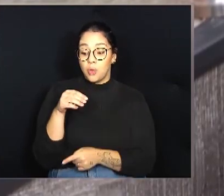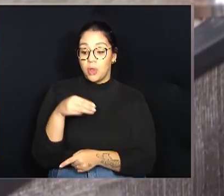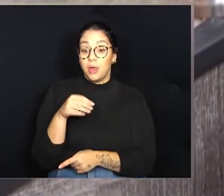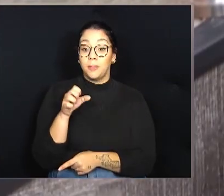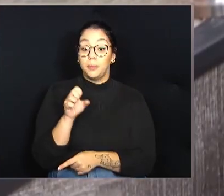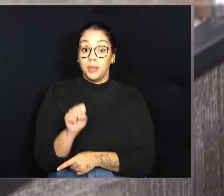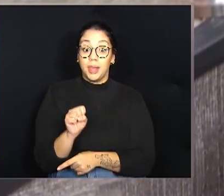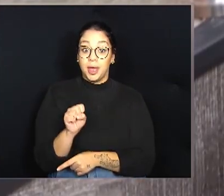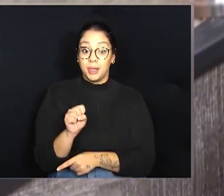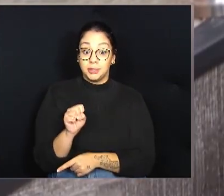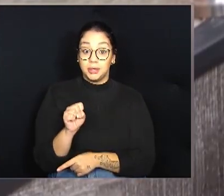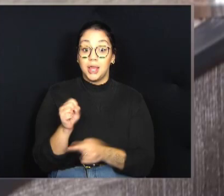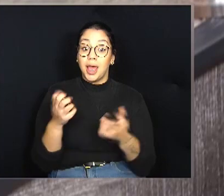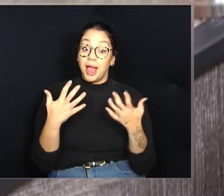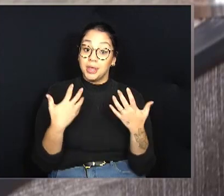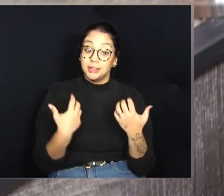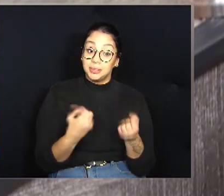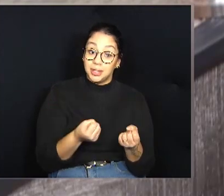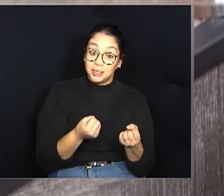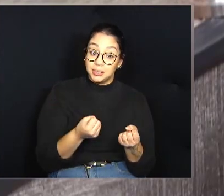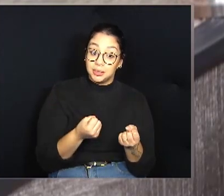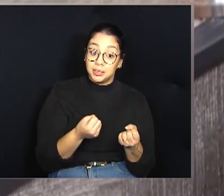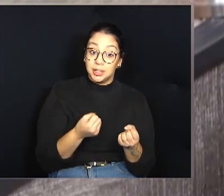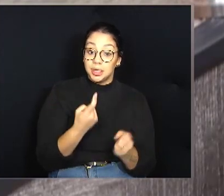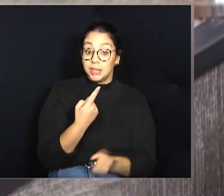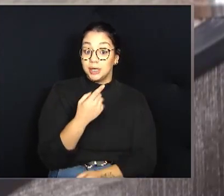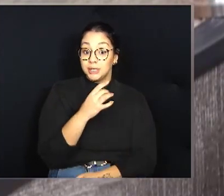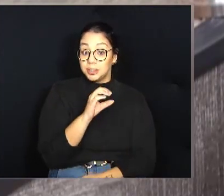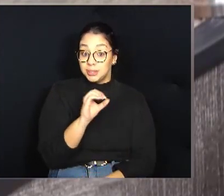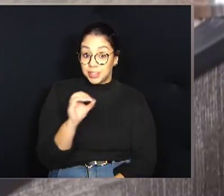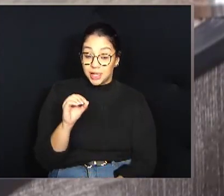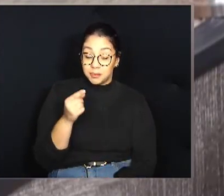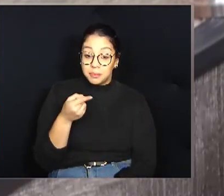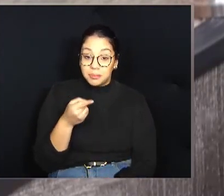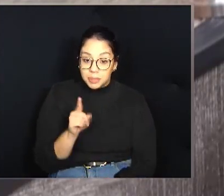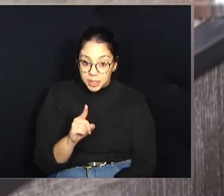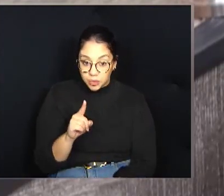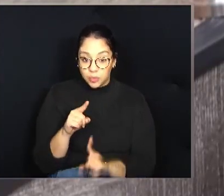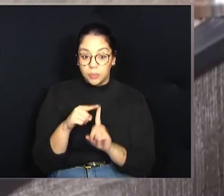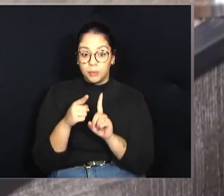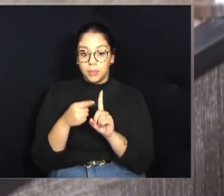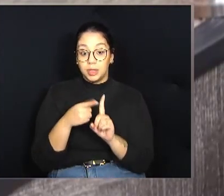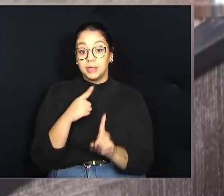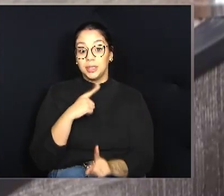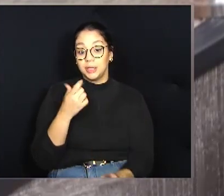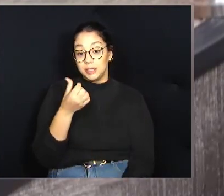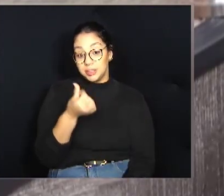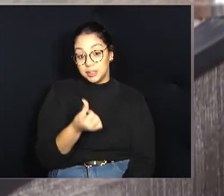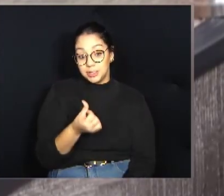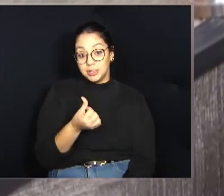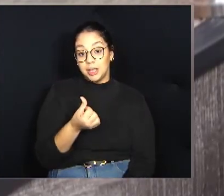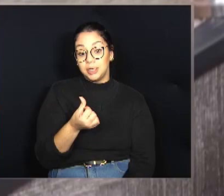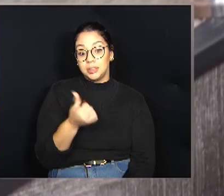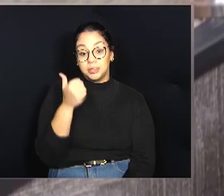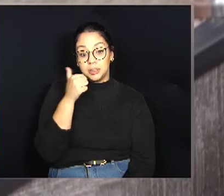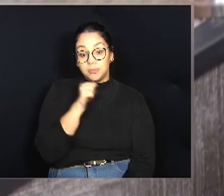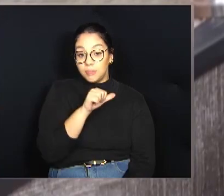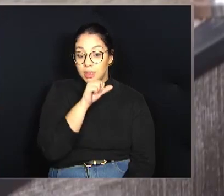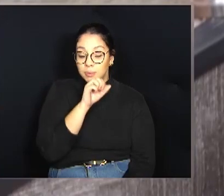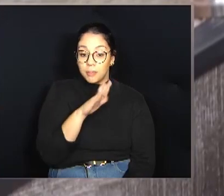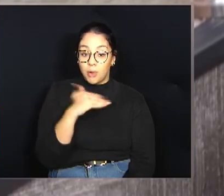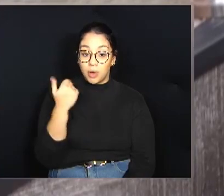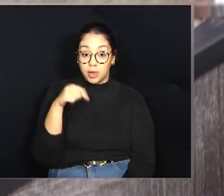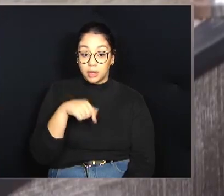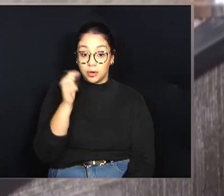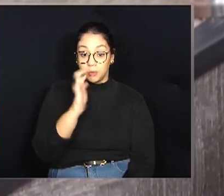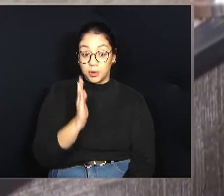aceita, é aceitável que a cada 100 mil partos aconteça 6 mortes maternas. No Brasil, acontece